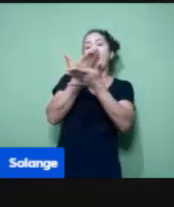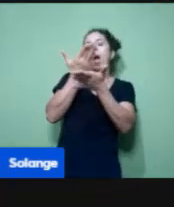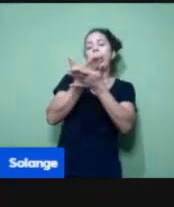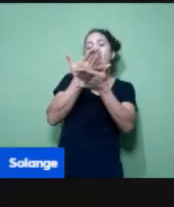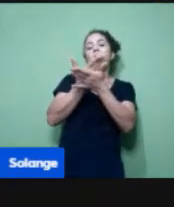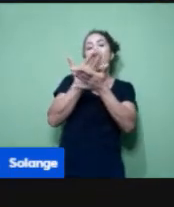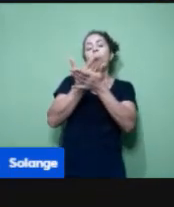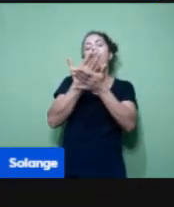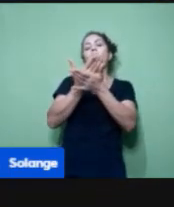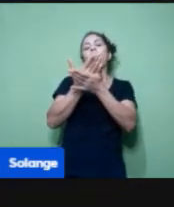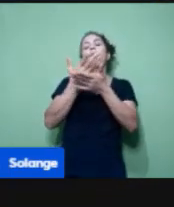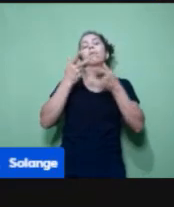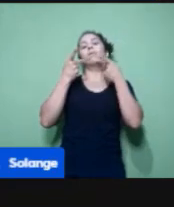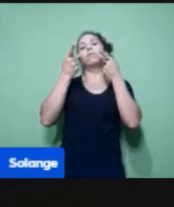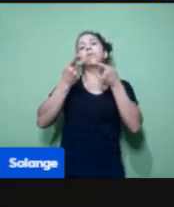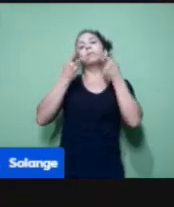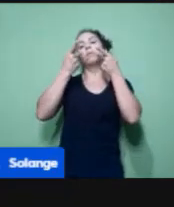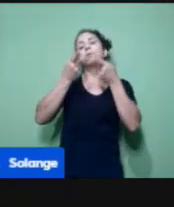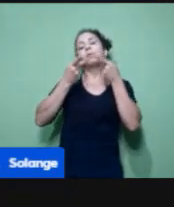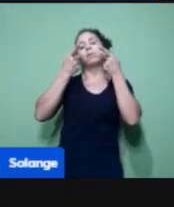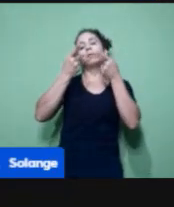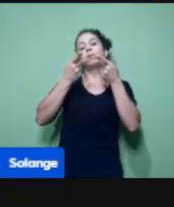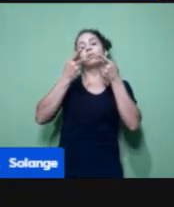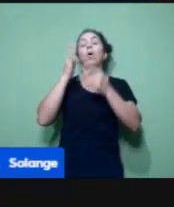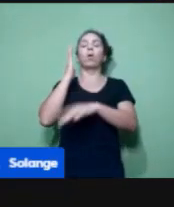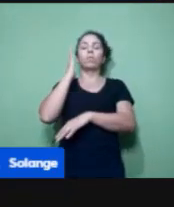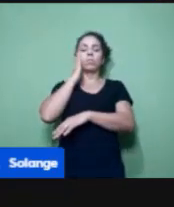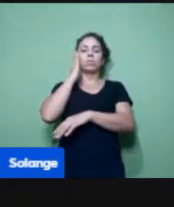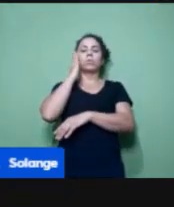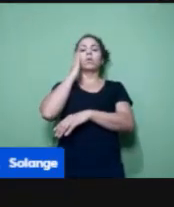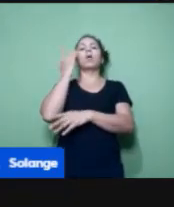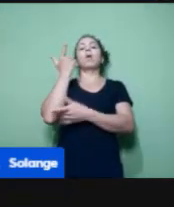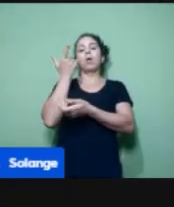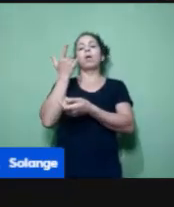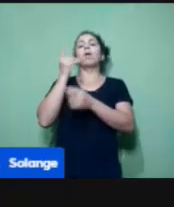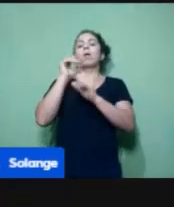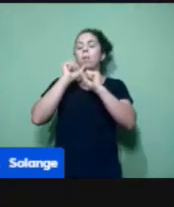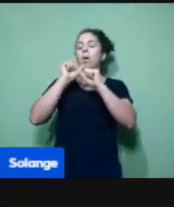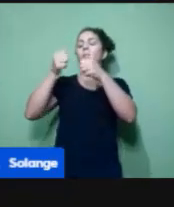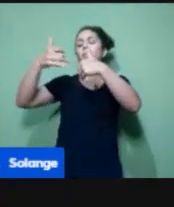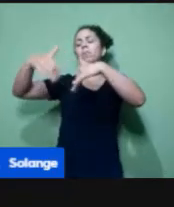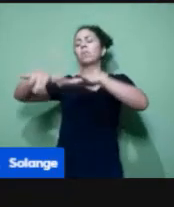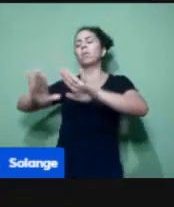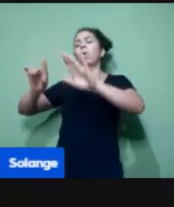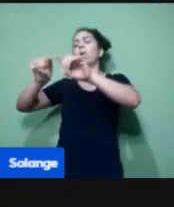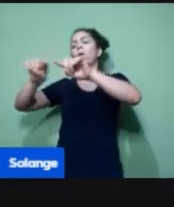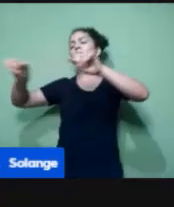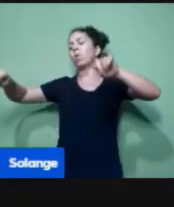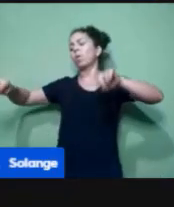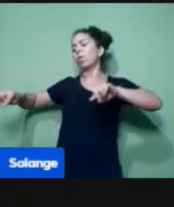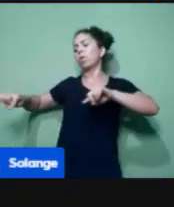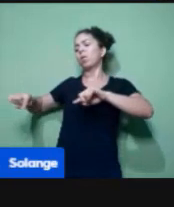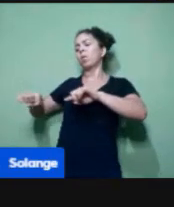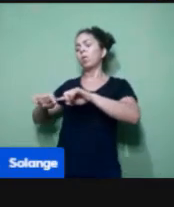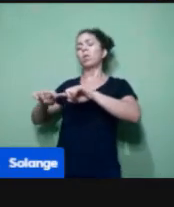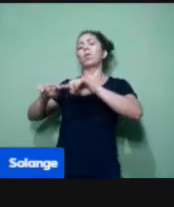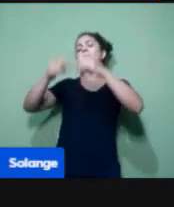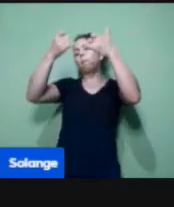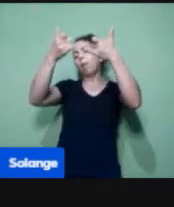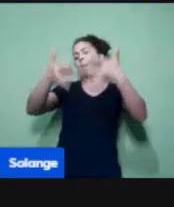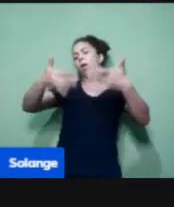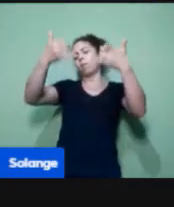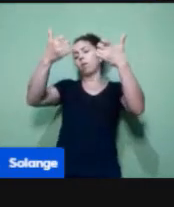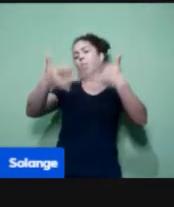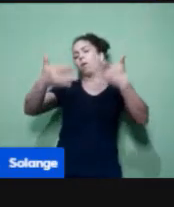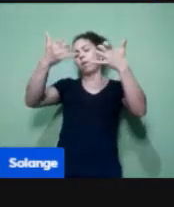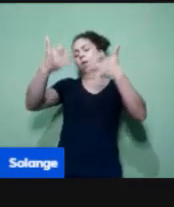ao nono. Eu sei que a aula teórica, às vezes, você vai conseguir manter o aluno em sala, é mais fácil manter esse aluno, ele ficar